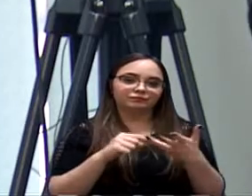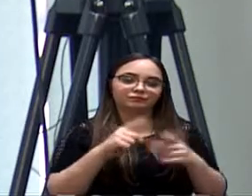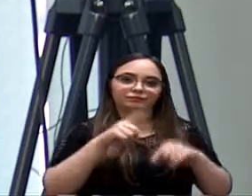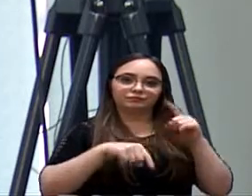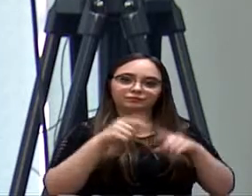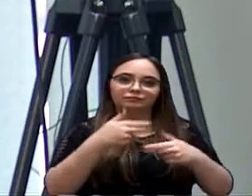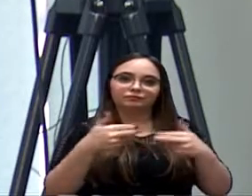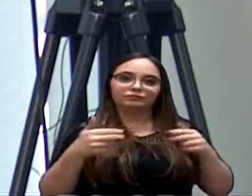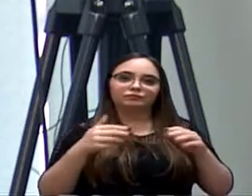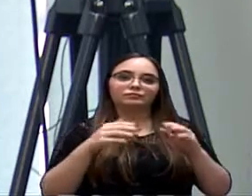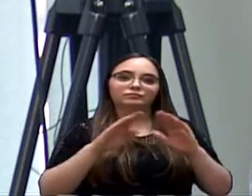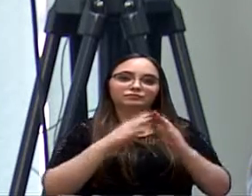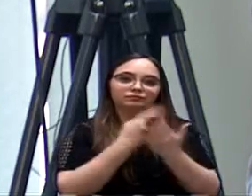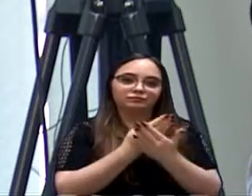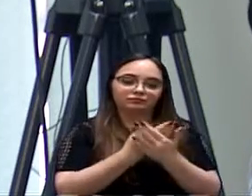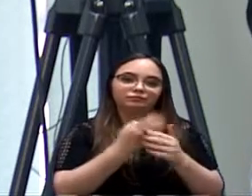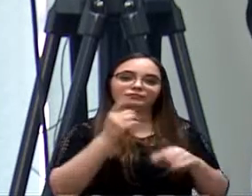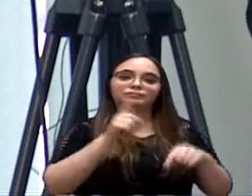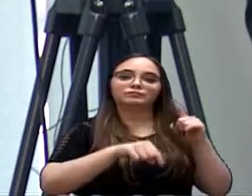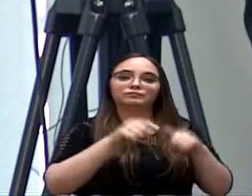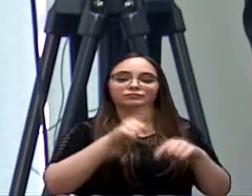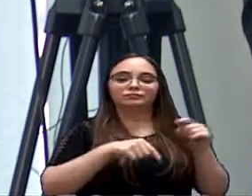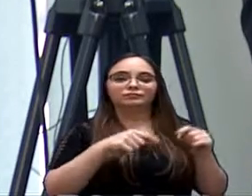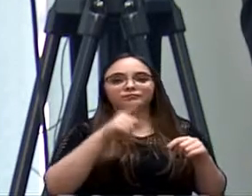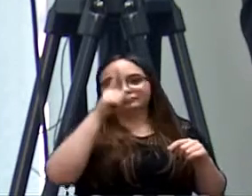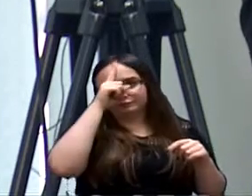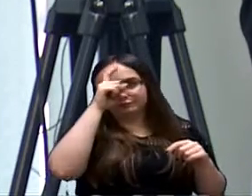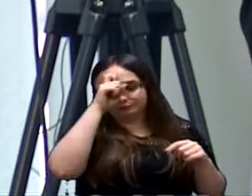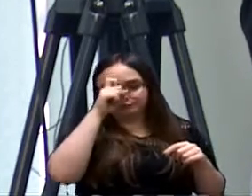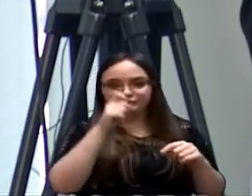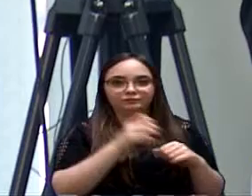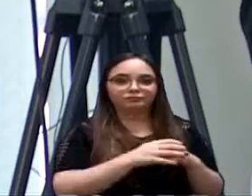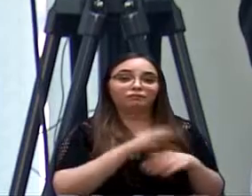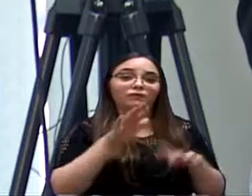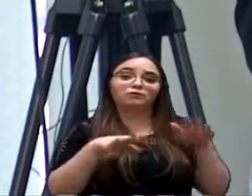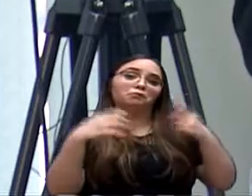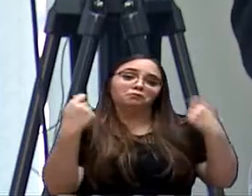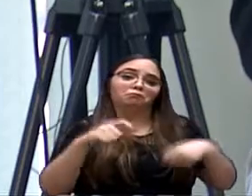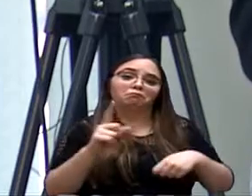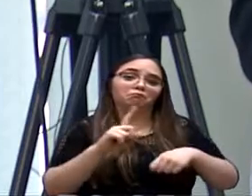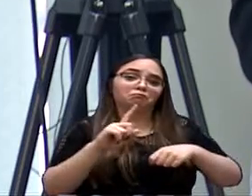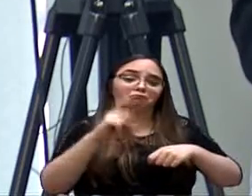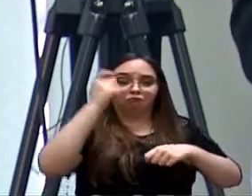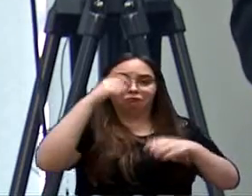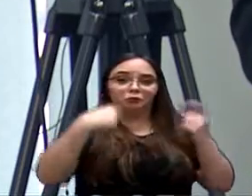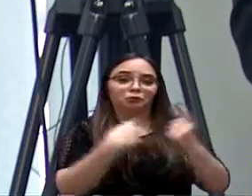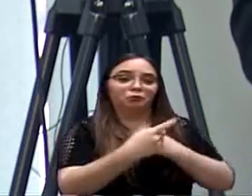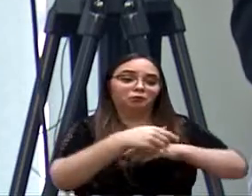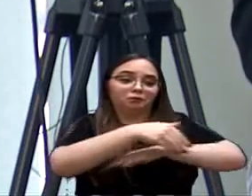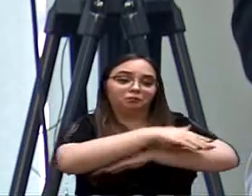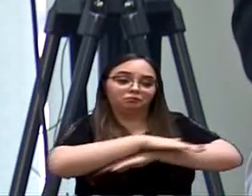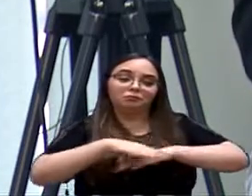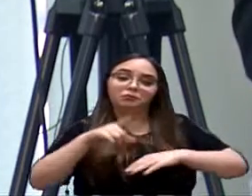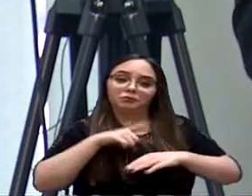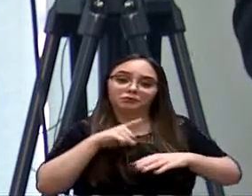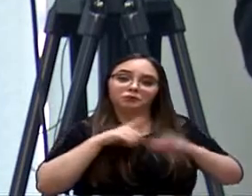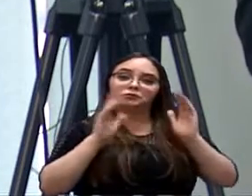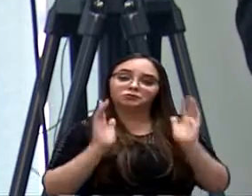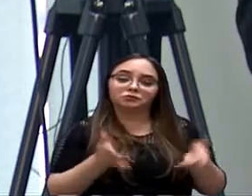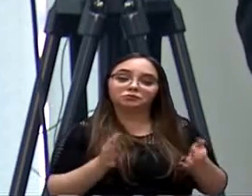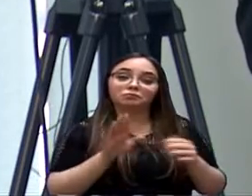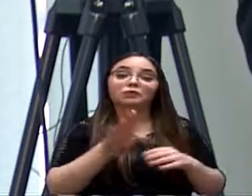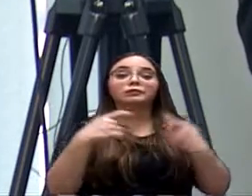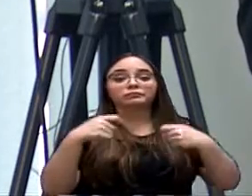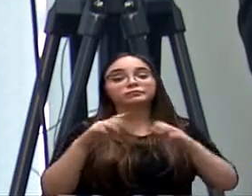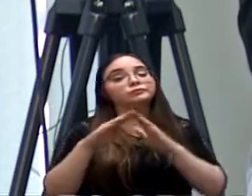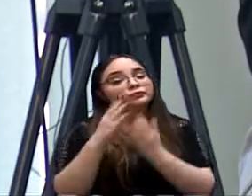Equipamentos educacionais, equipamentos de saúde pública. Talvez não precise de fazer o asfalto. Já tem uma avenida. Talvez, exatamente. Já tem uma avenida. Mas eu preciso